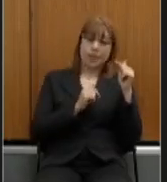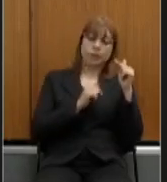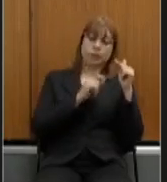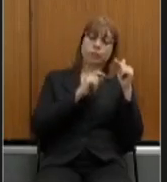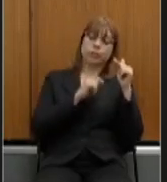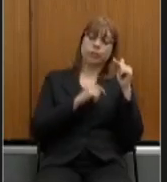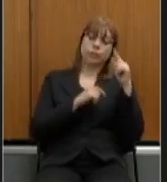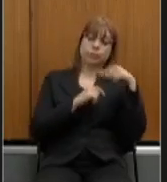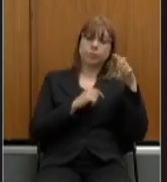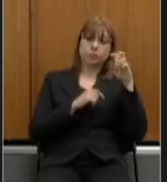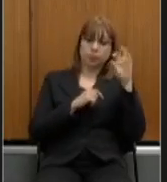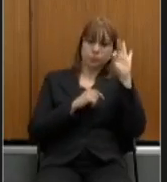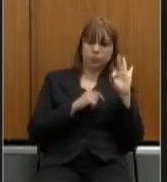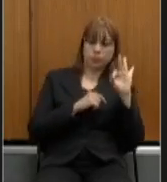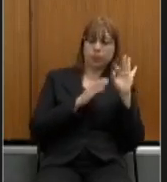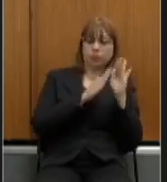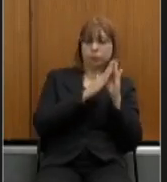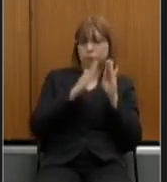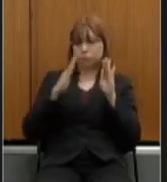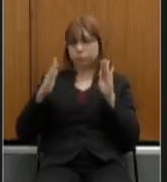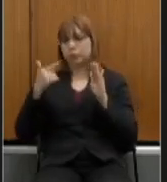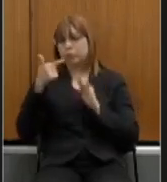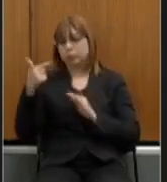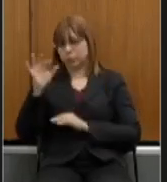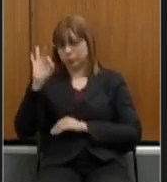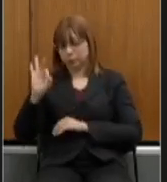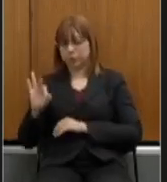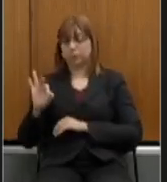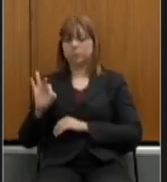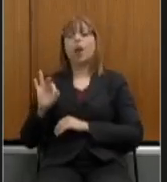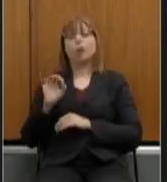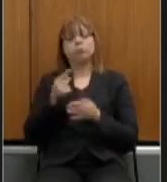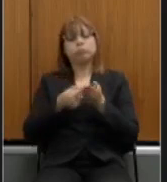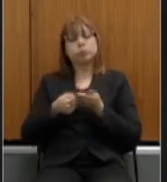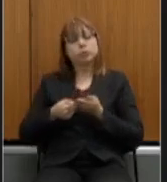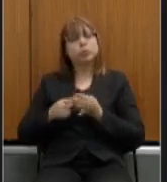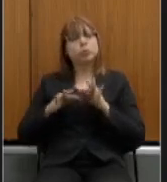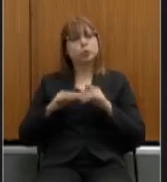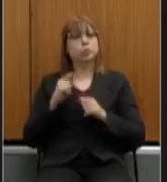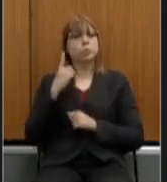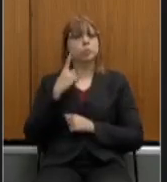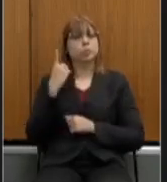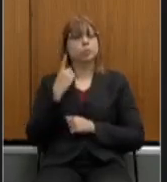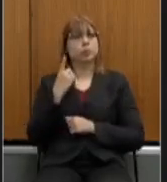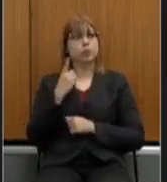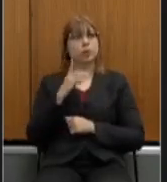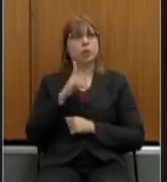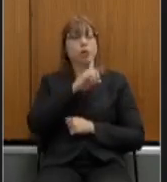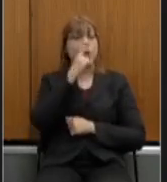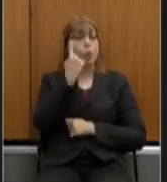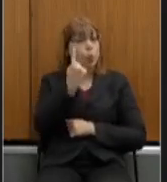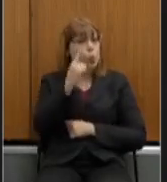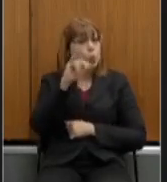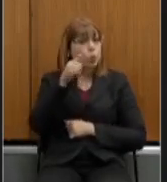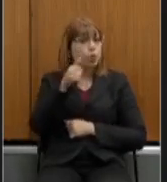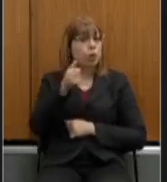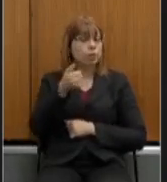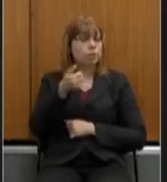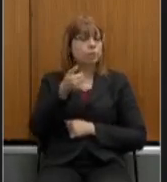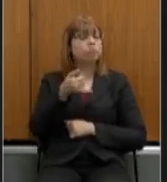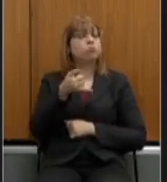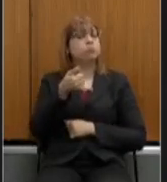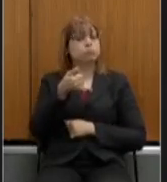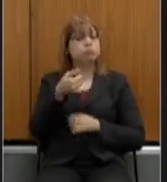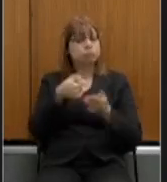e convidamos os parlamentares depois da virada do ano dia 1º de janeiro a